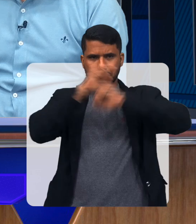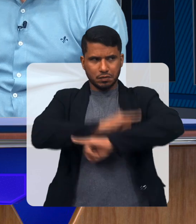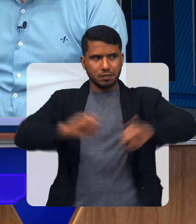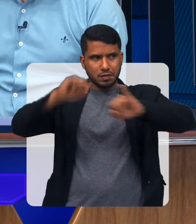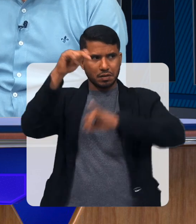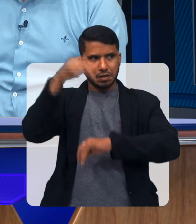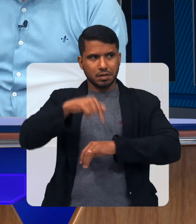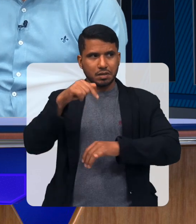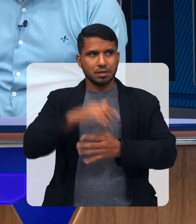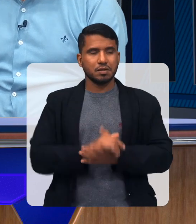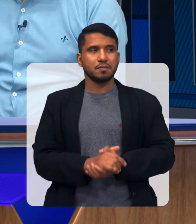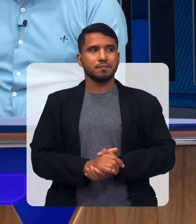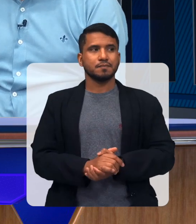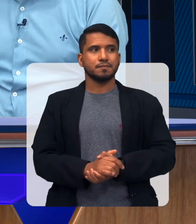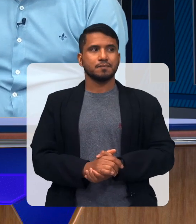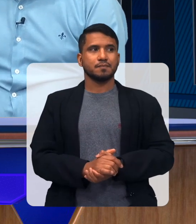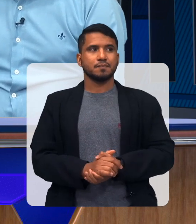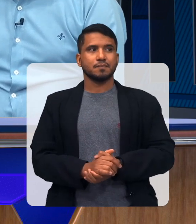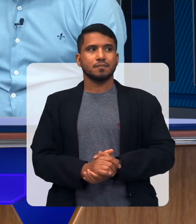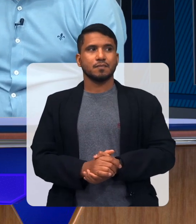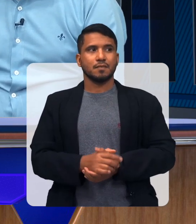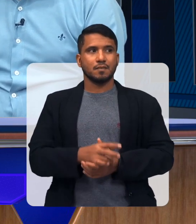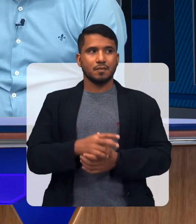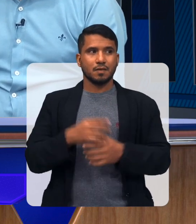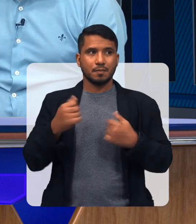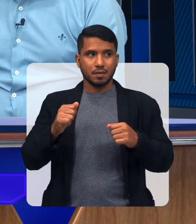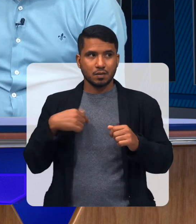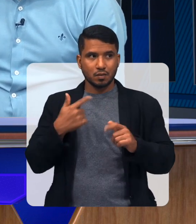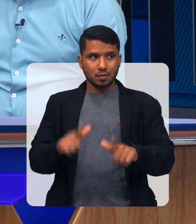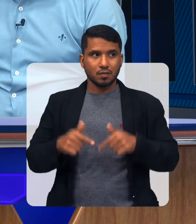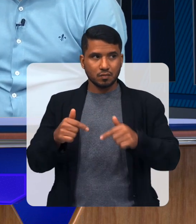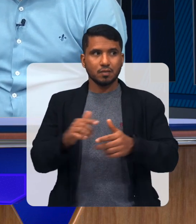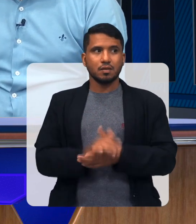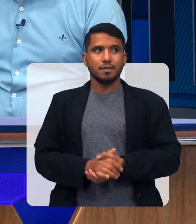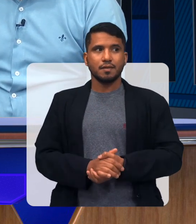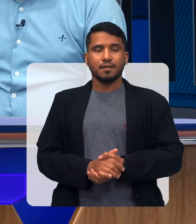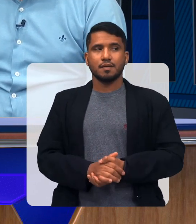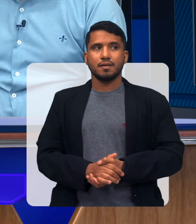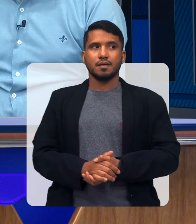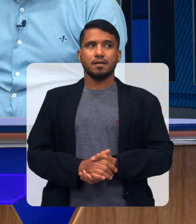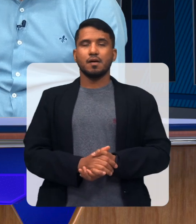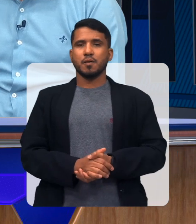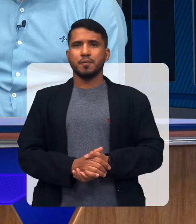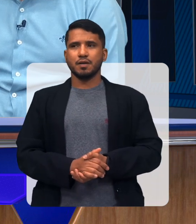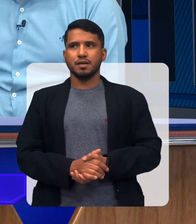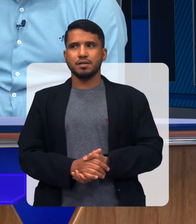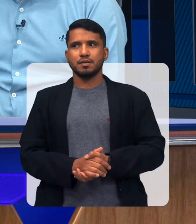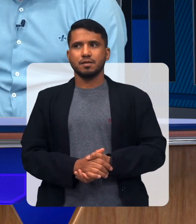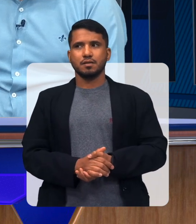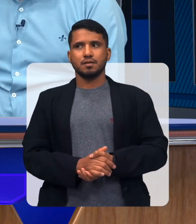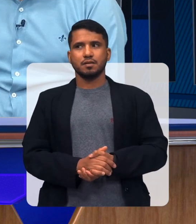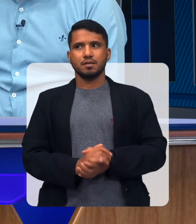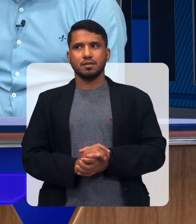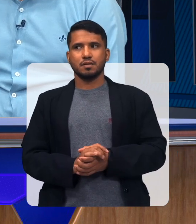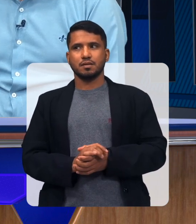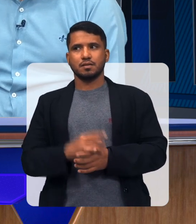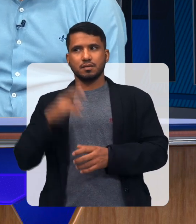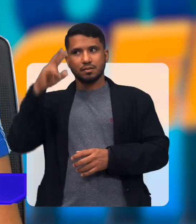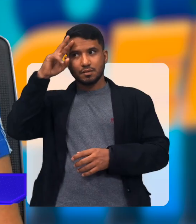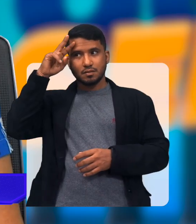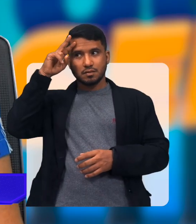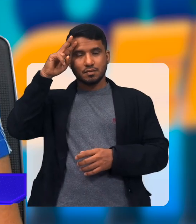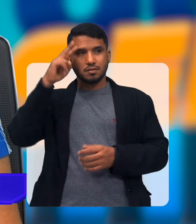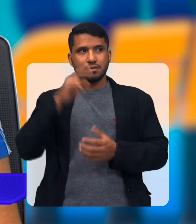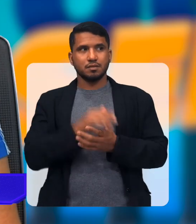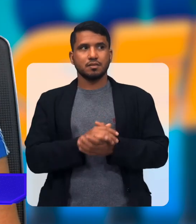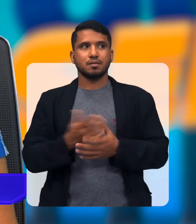histórias Que a gente Poderia contar Aqui Que diz Olha Isso aqui vale a pena A gente estar nessa luta Tem muitas